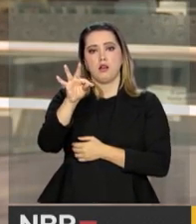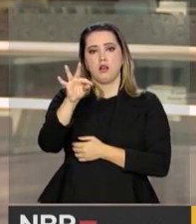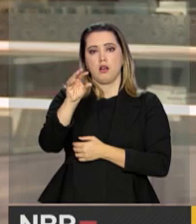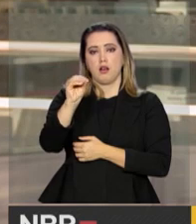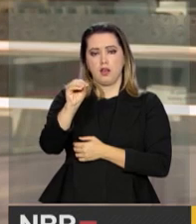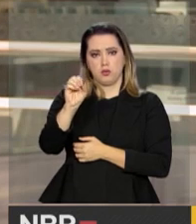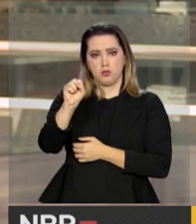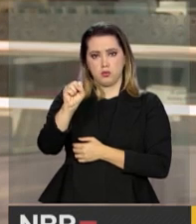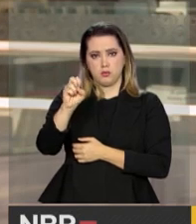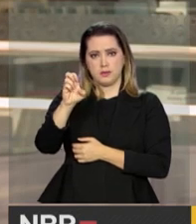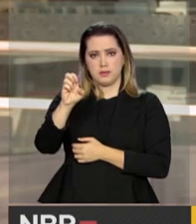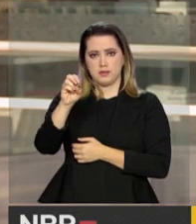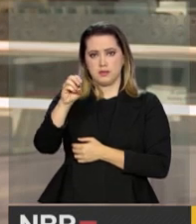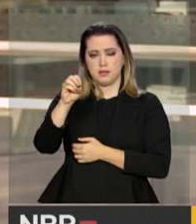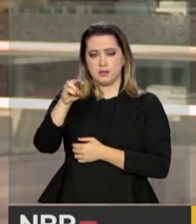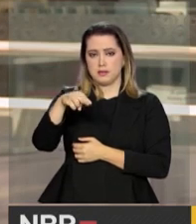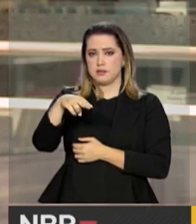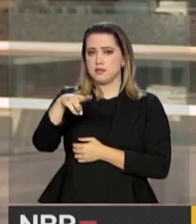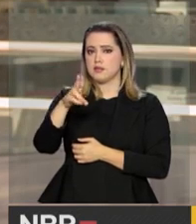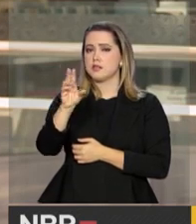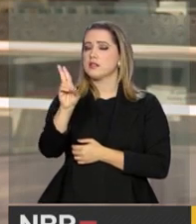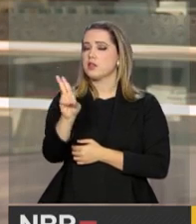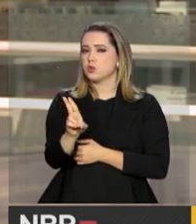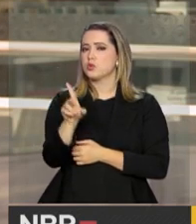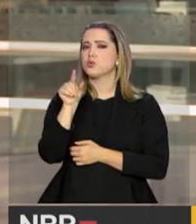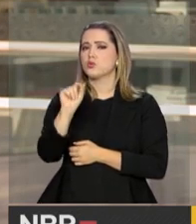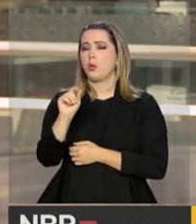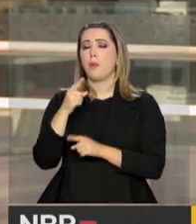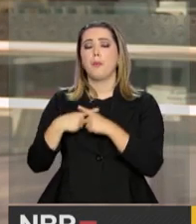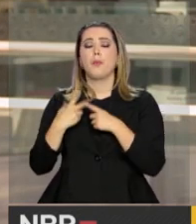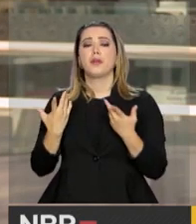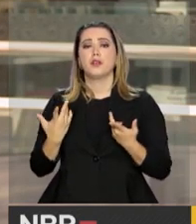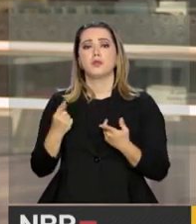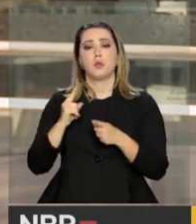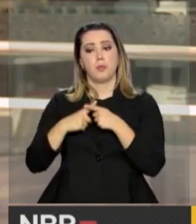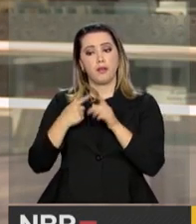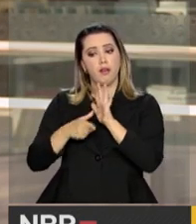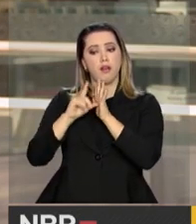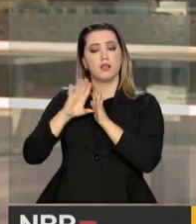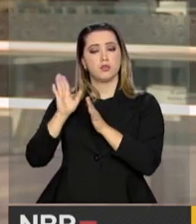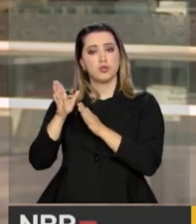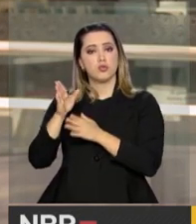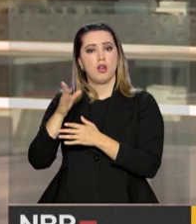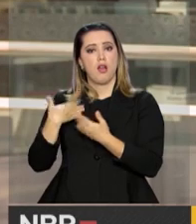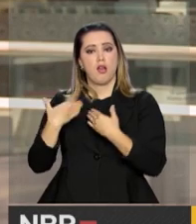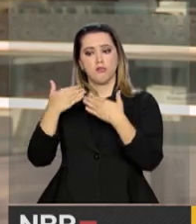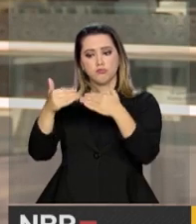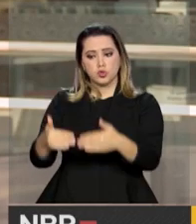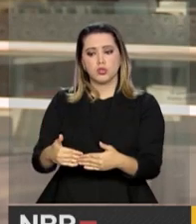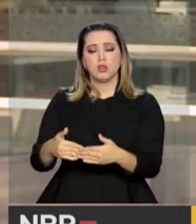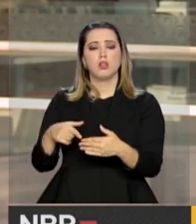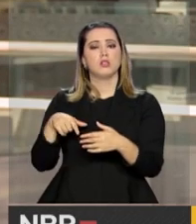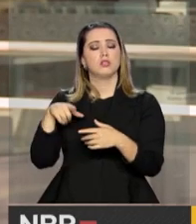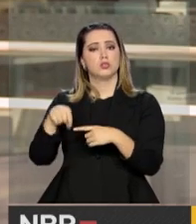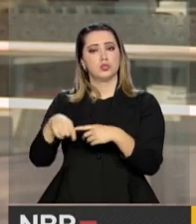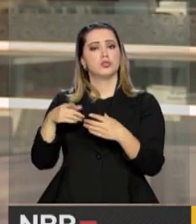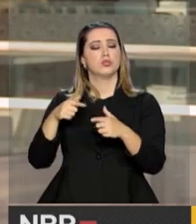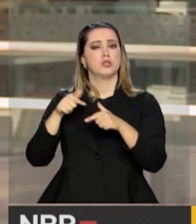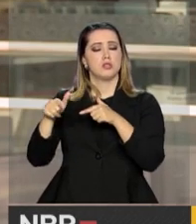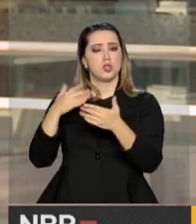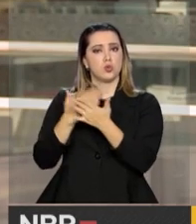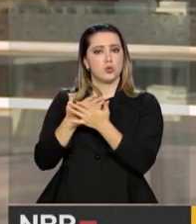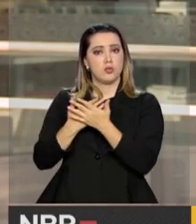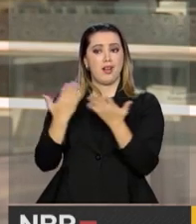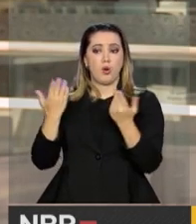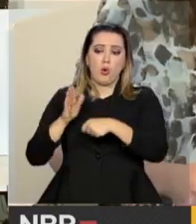quê? Porque a pessoa, muitas das vezes, ela já fez, o aluno já fez, se capacitou anteriormente num curso presencial, e agora, durante o trabalho dele,